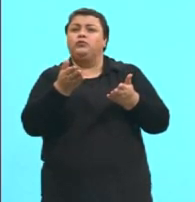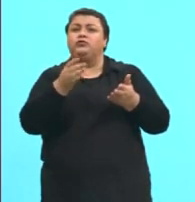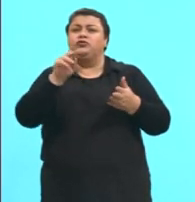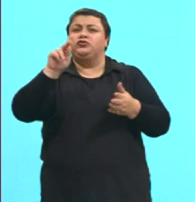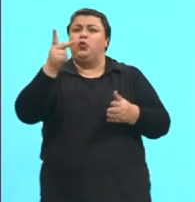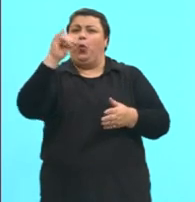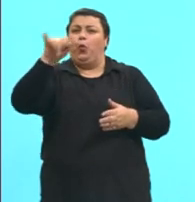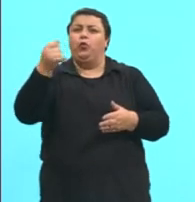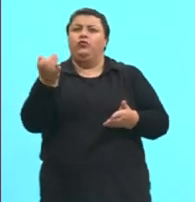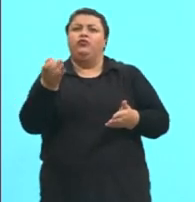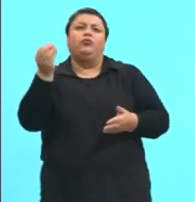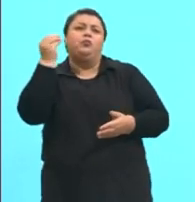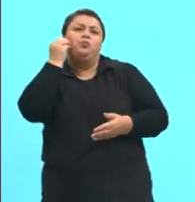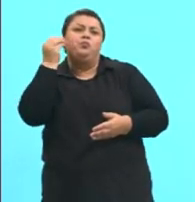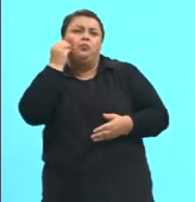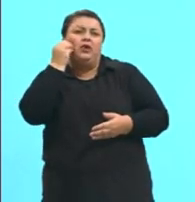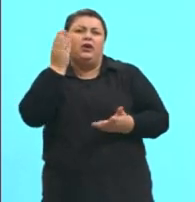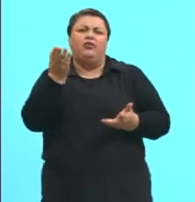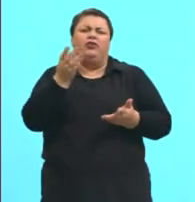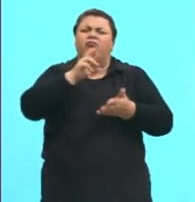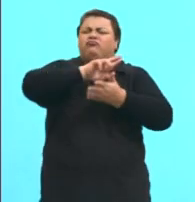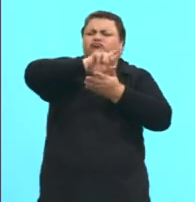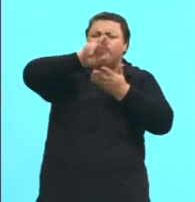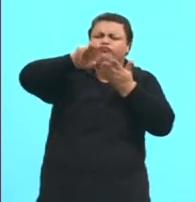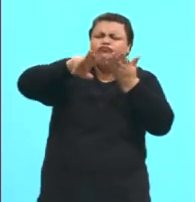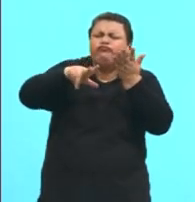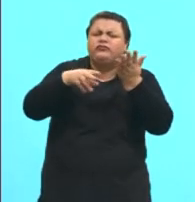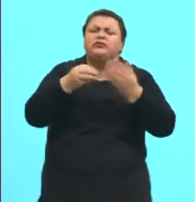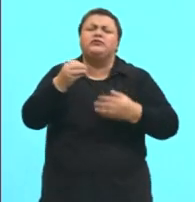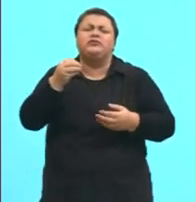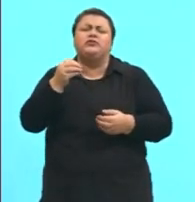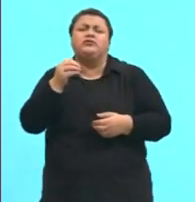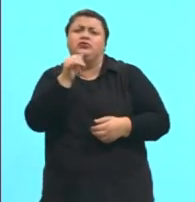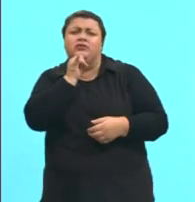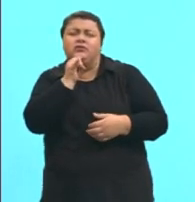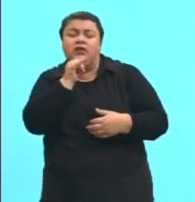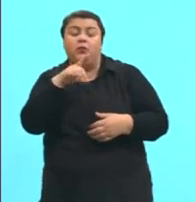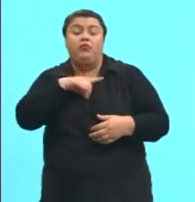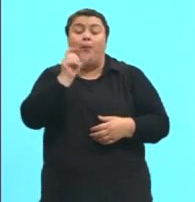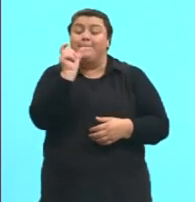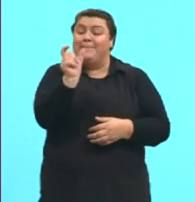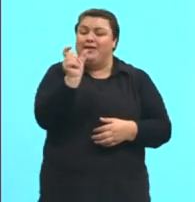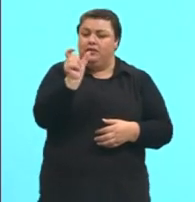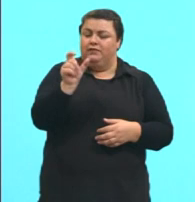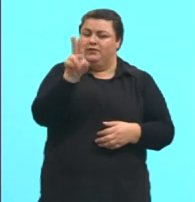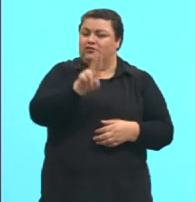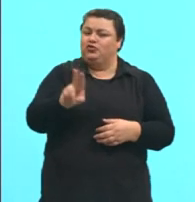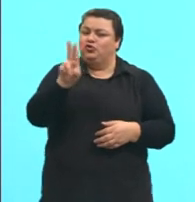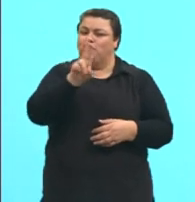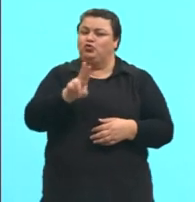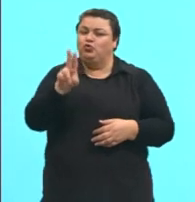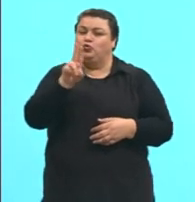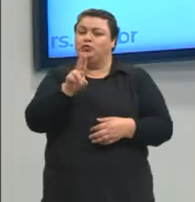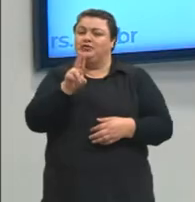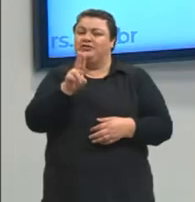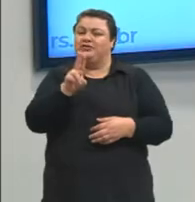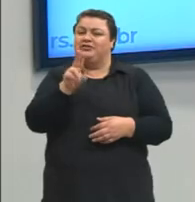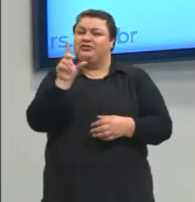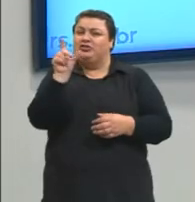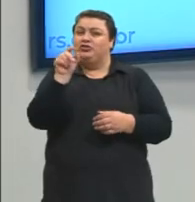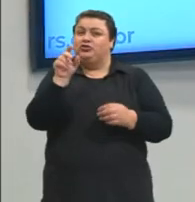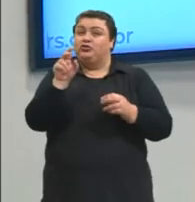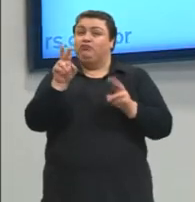beijo, Então, gente tem vários exemplos de palavras que a gente usa, que a gente, entre